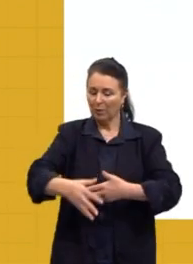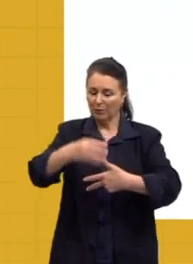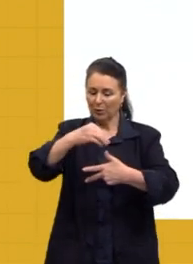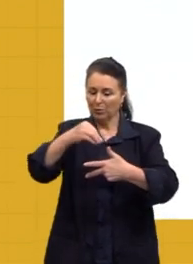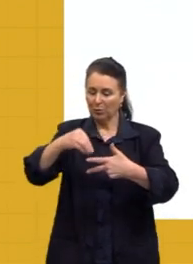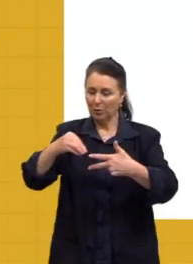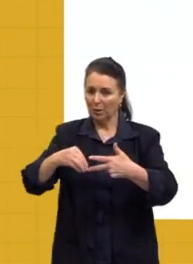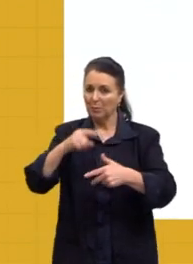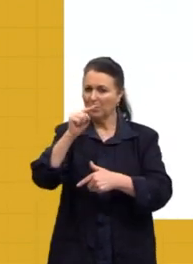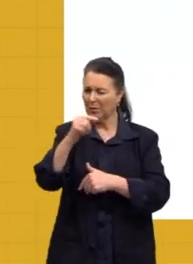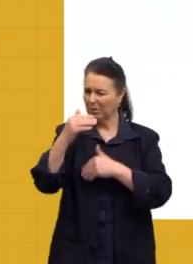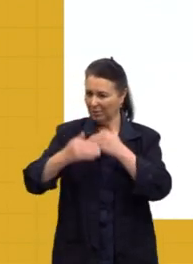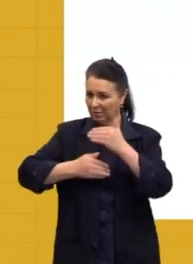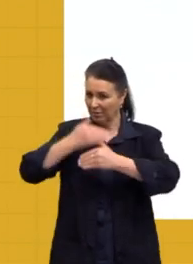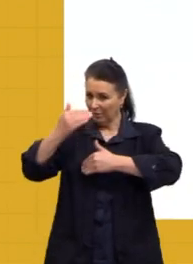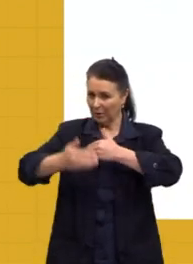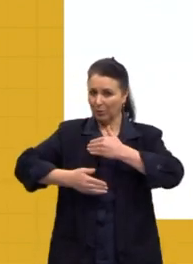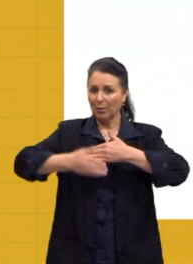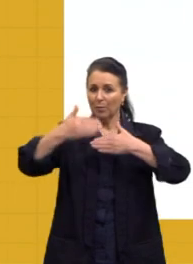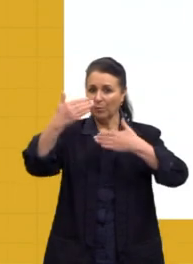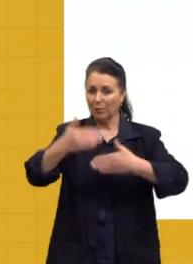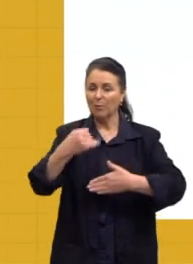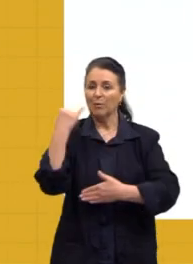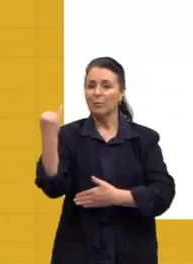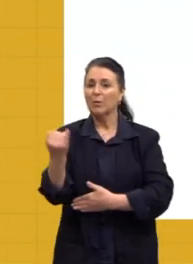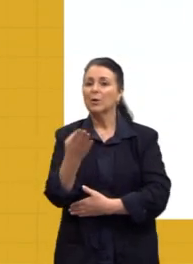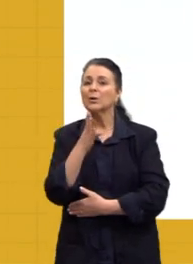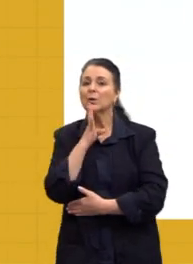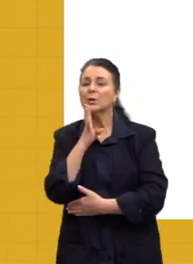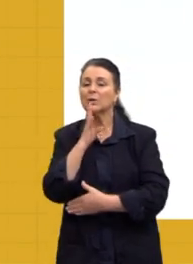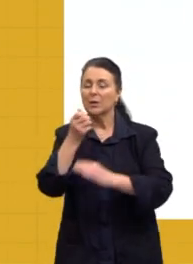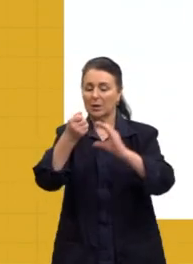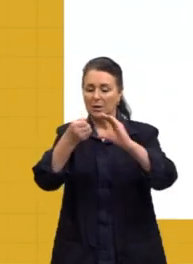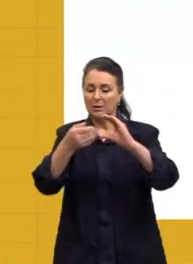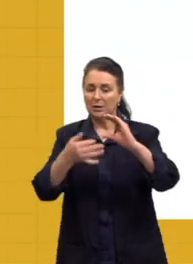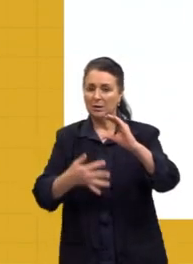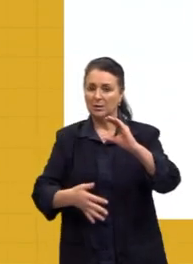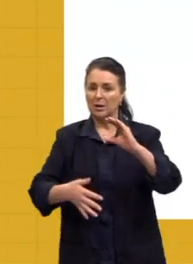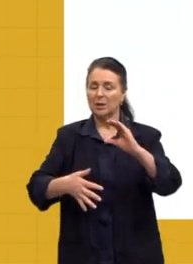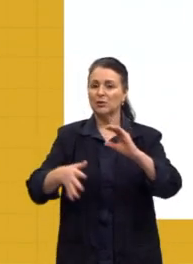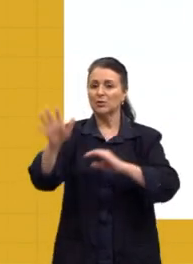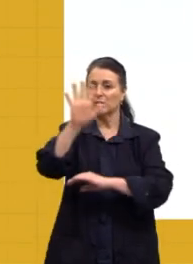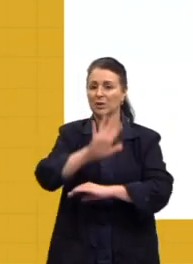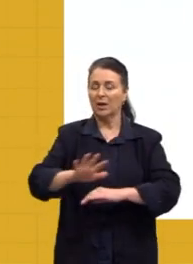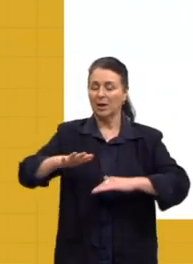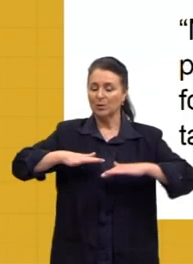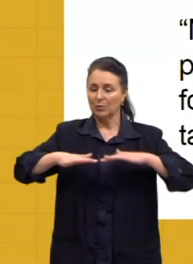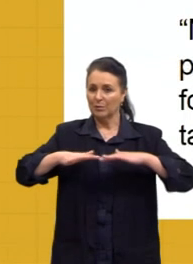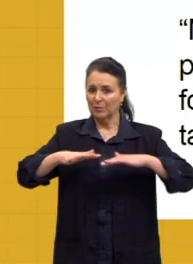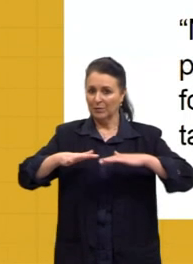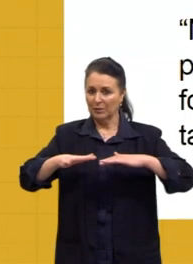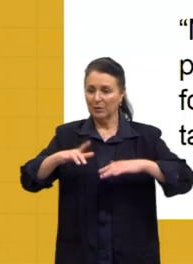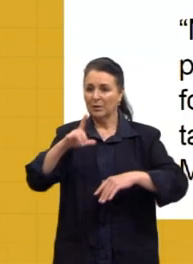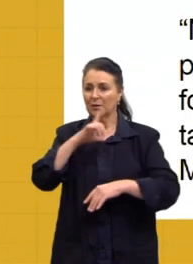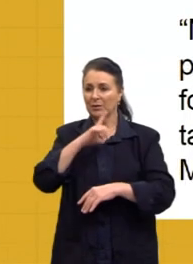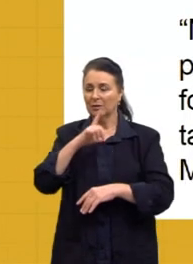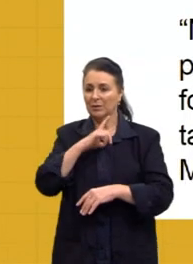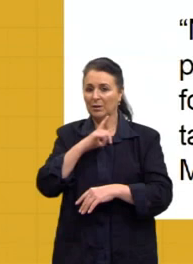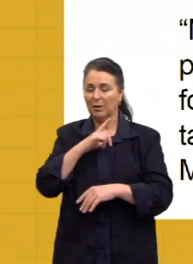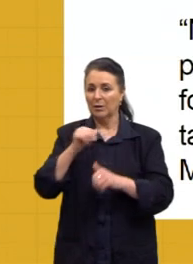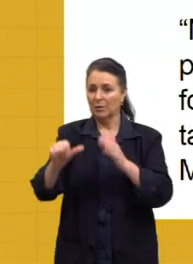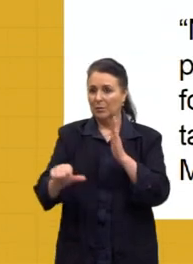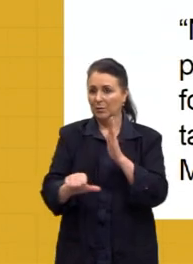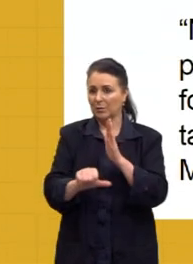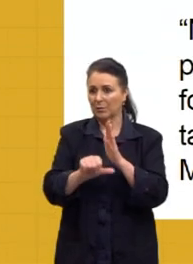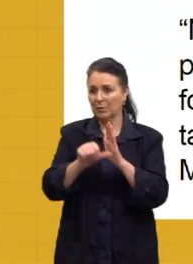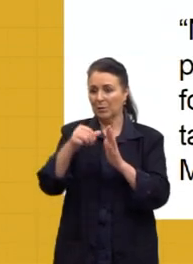desempenho interessante na prova, é importante conhecer essas características gerais desse movimento. Certo? Temos, então, aqui o primeiro